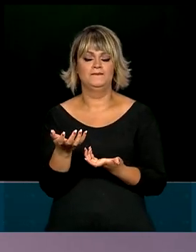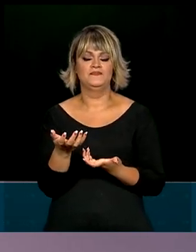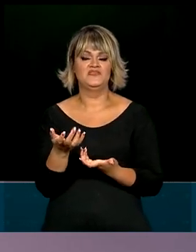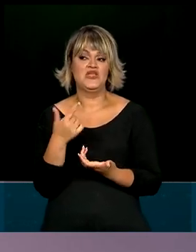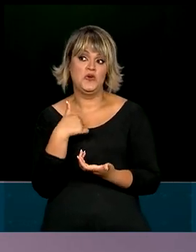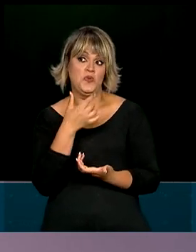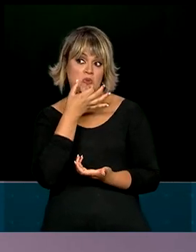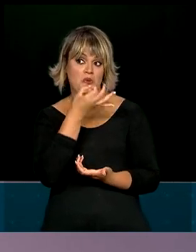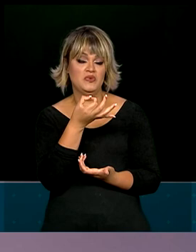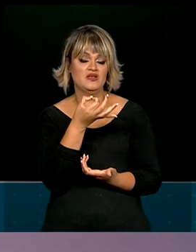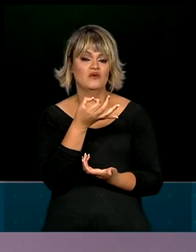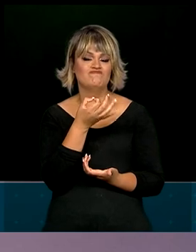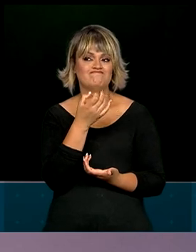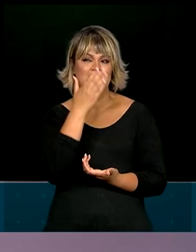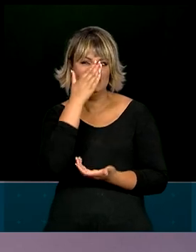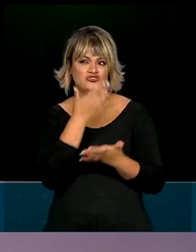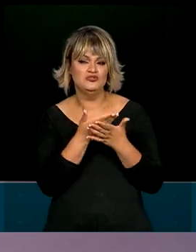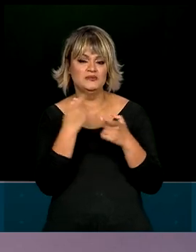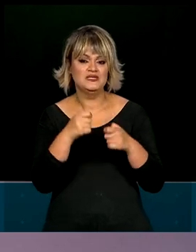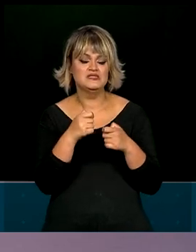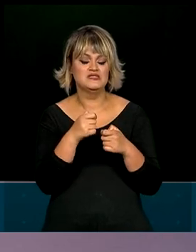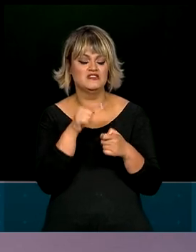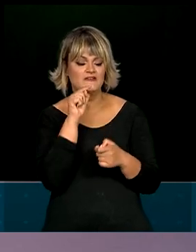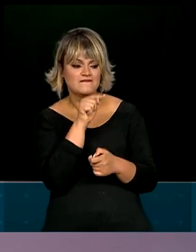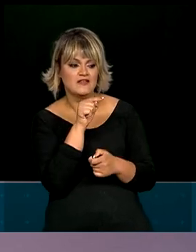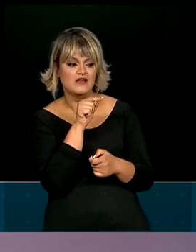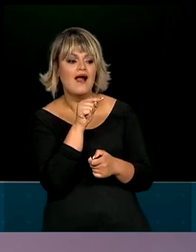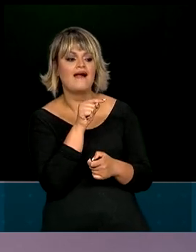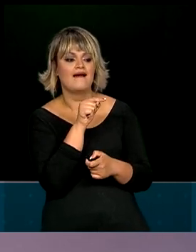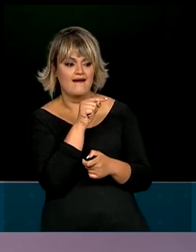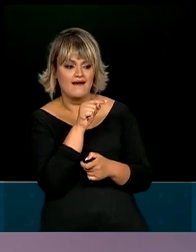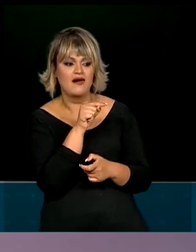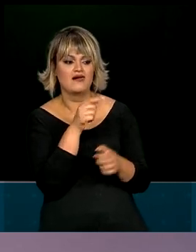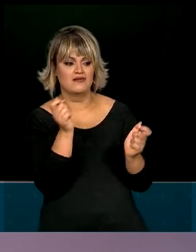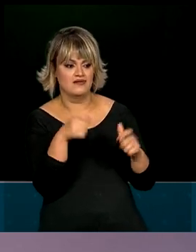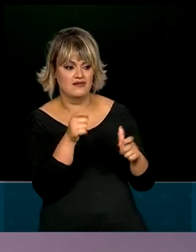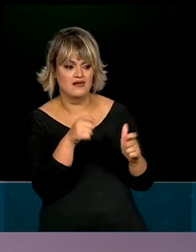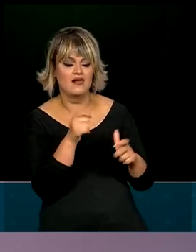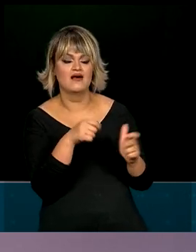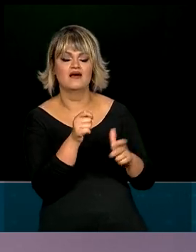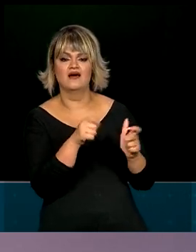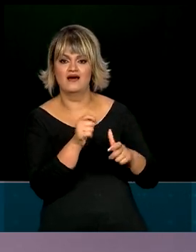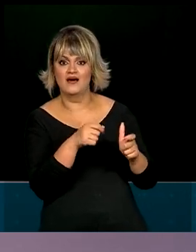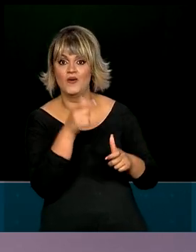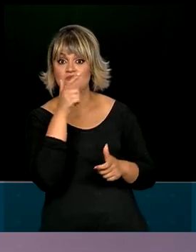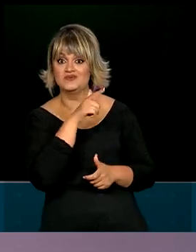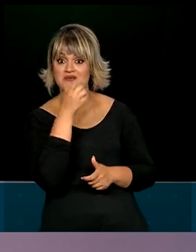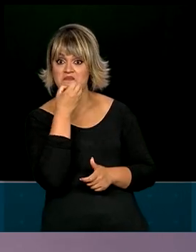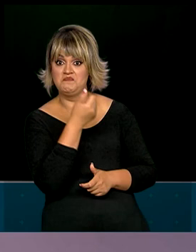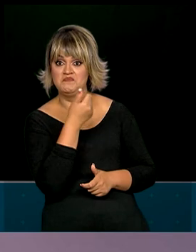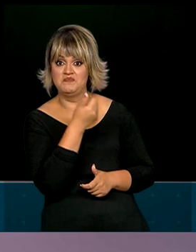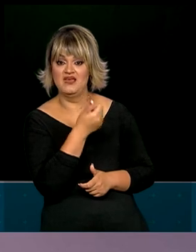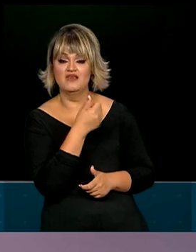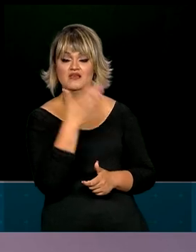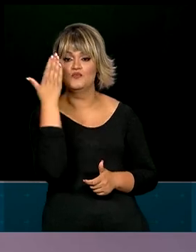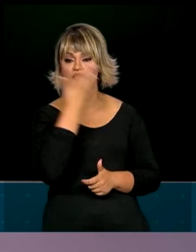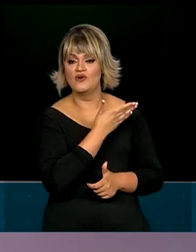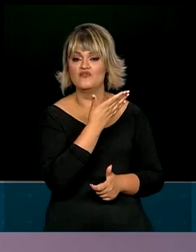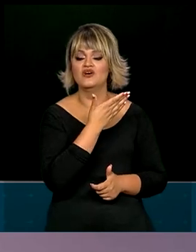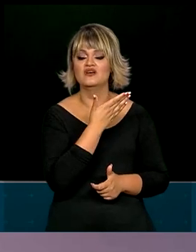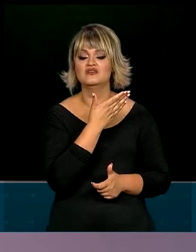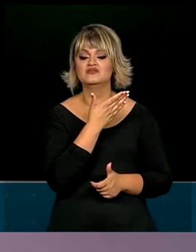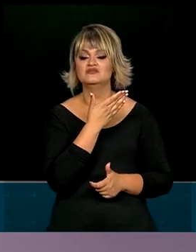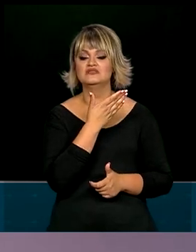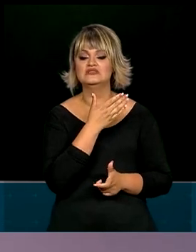na minha opinião, tem que ter a premissa de ser confiável, de ser sustentável e de demonstrar a